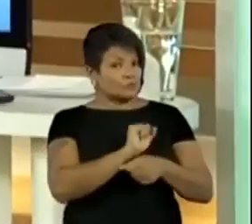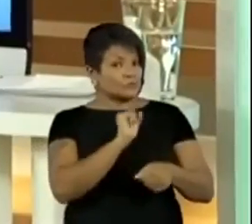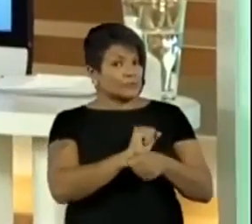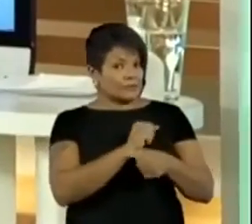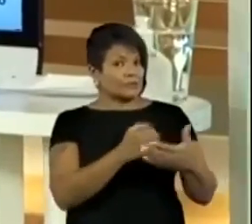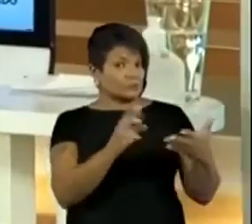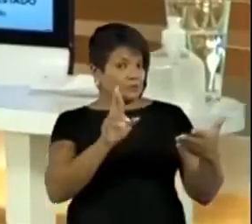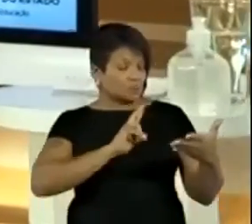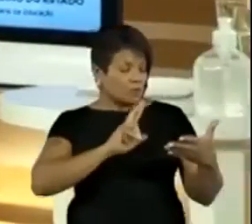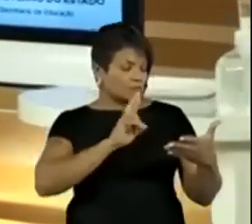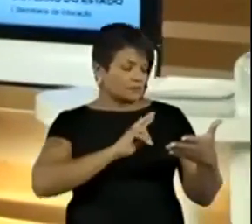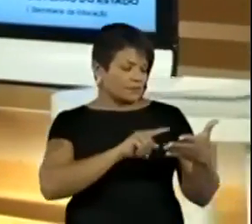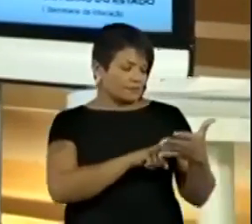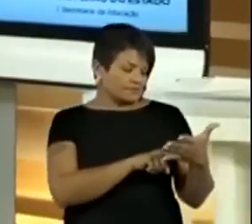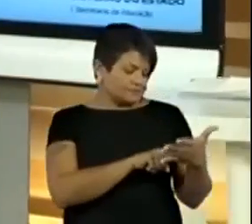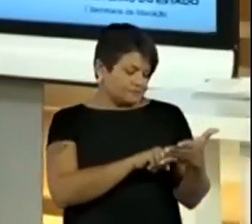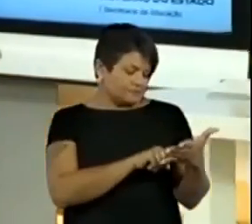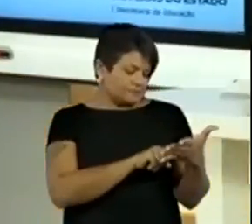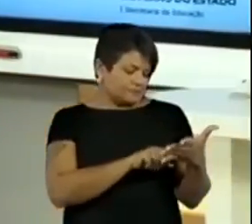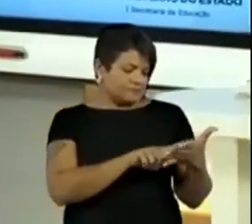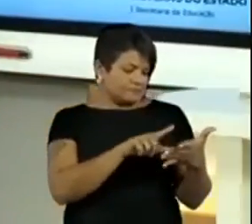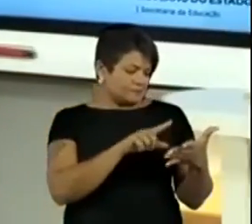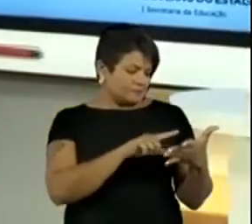respostas, hein? Vamos ver.